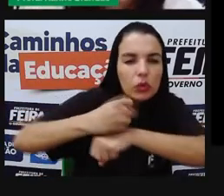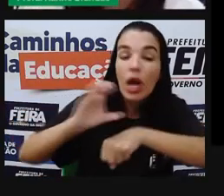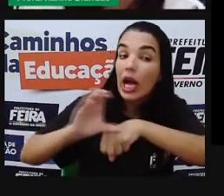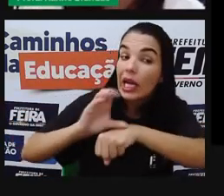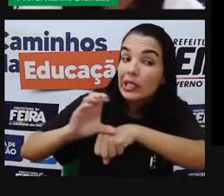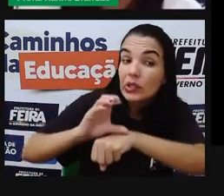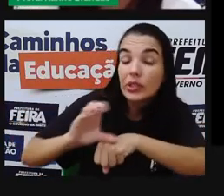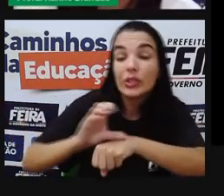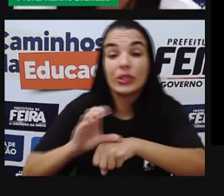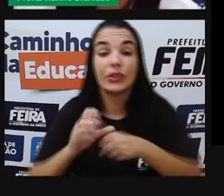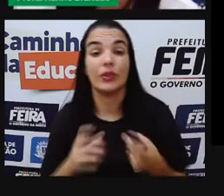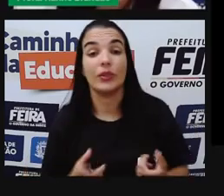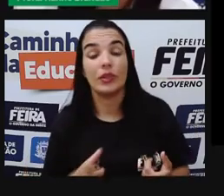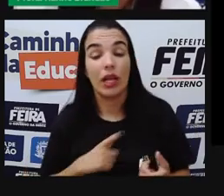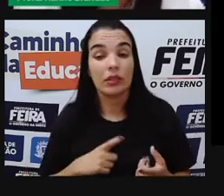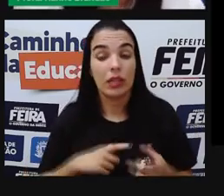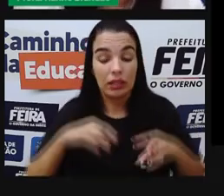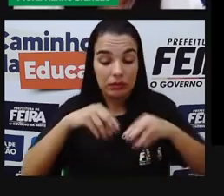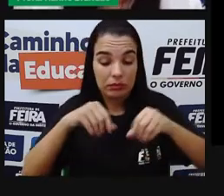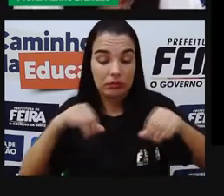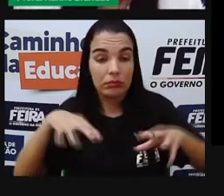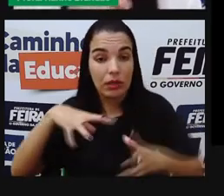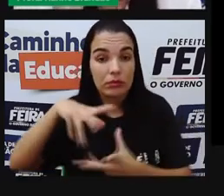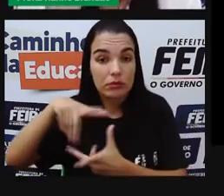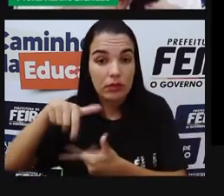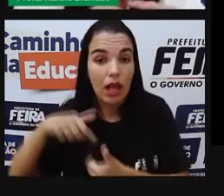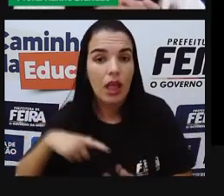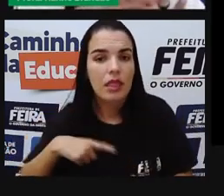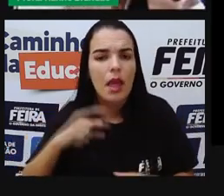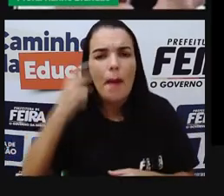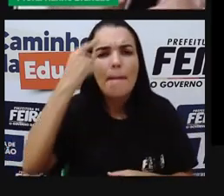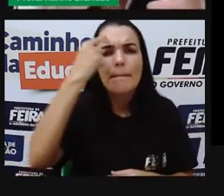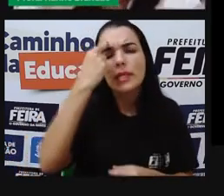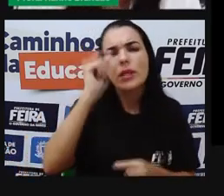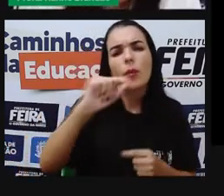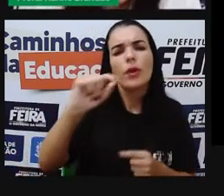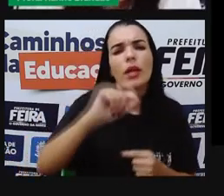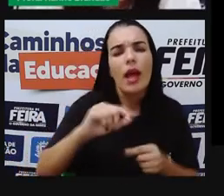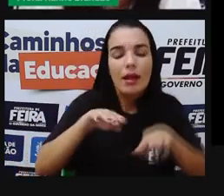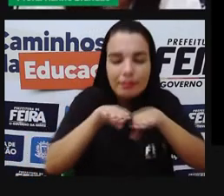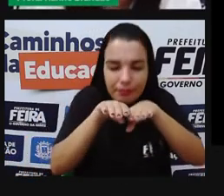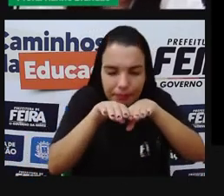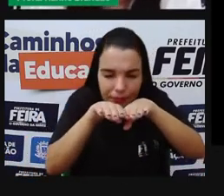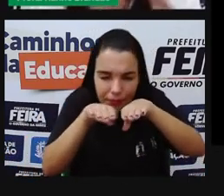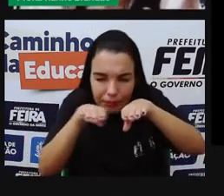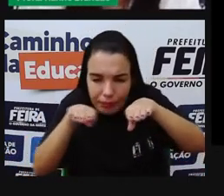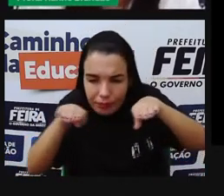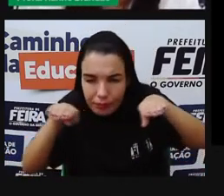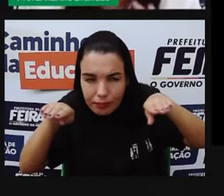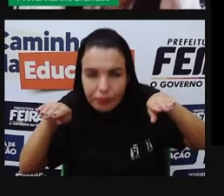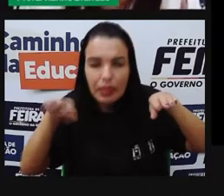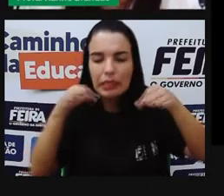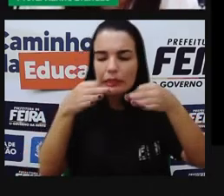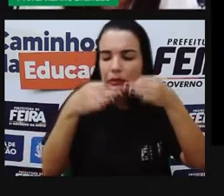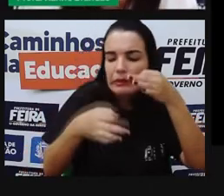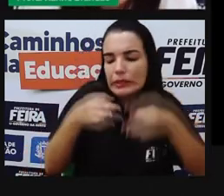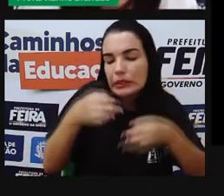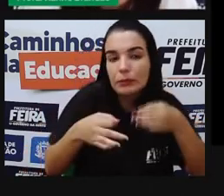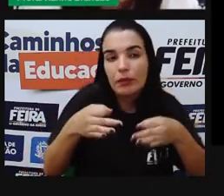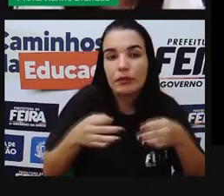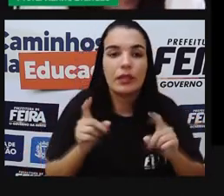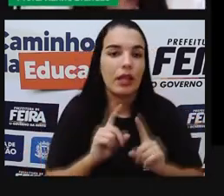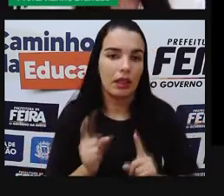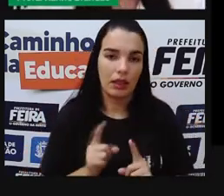temos no nosso planeta também, vai fazer com que não seja uma superfície lisa, né? Perfeitinha, esférica